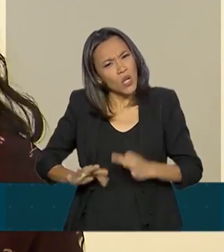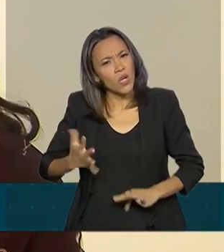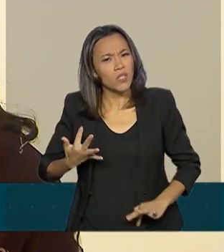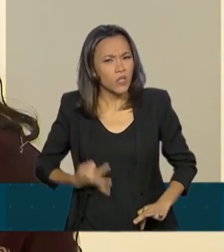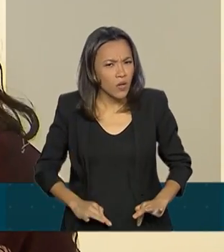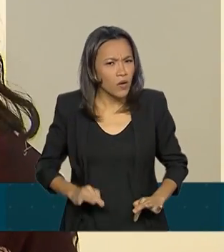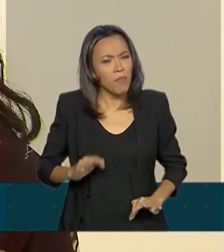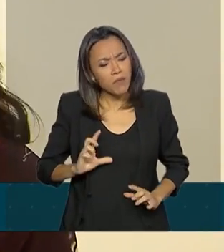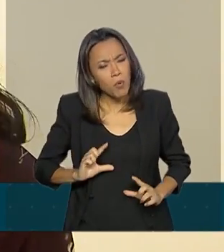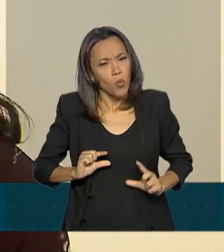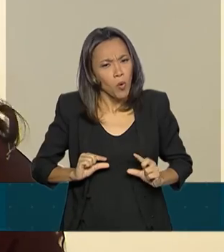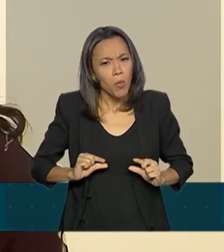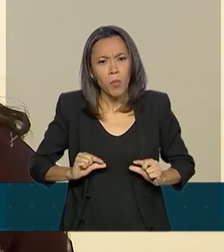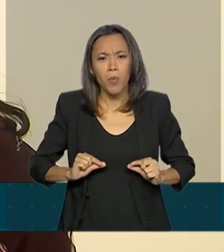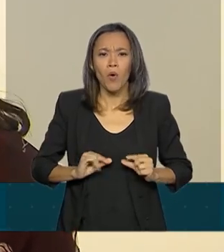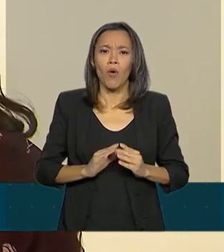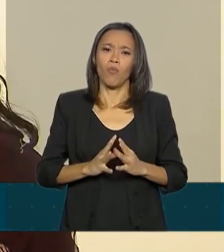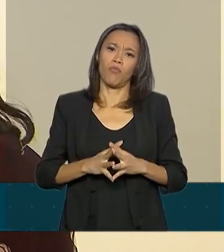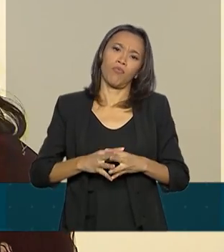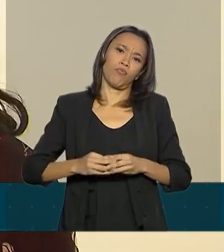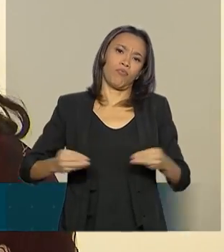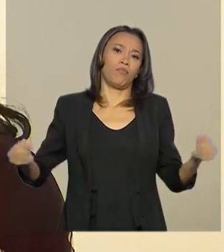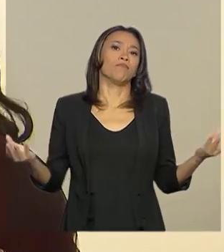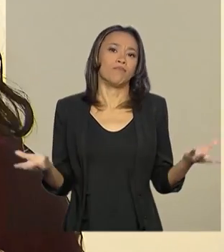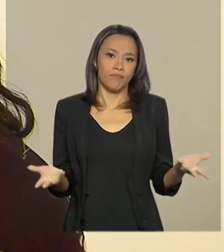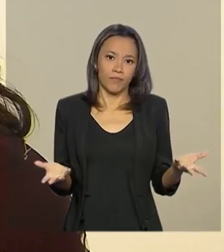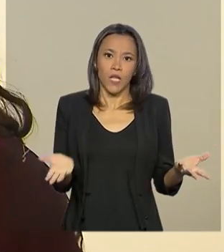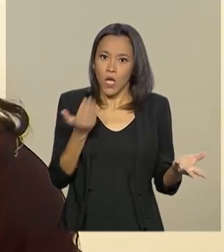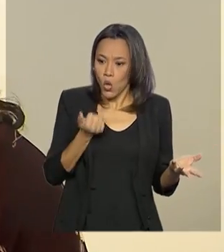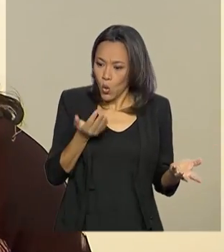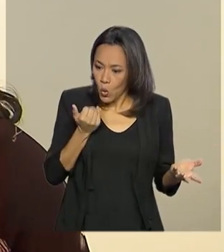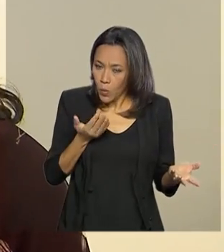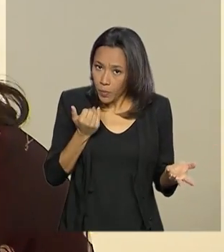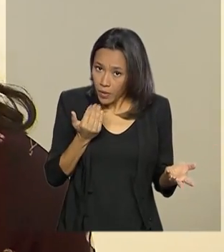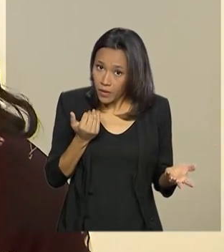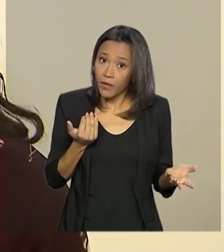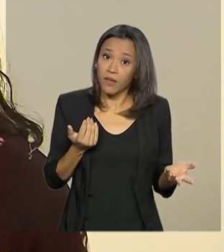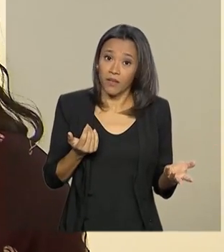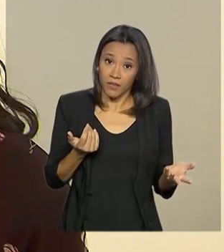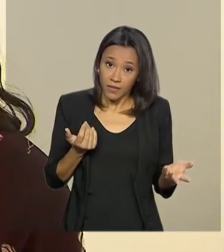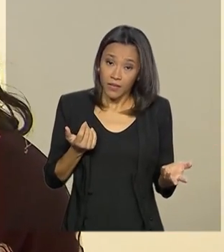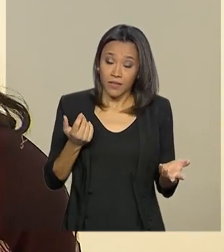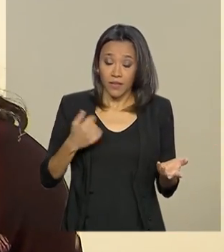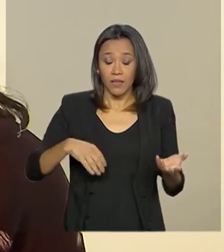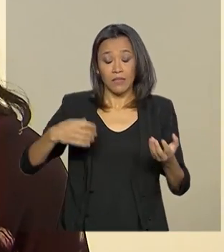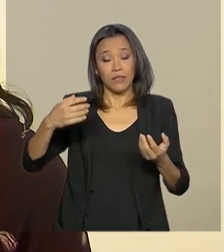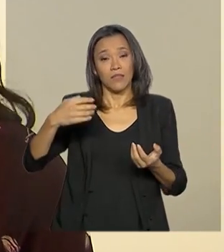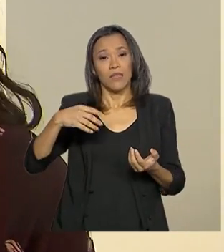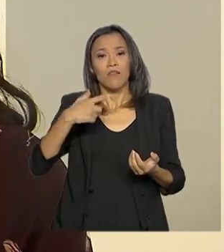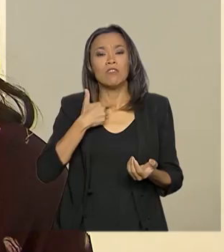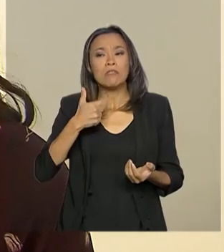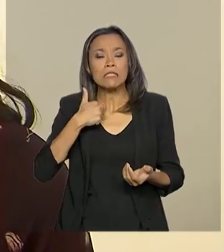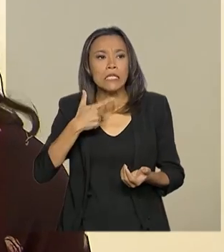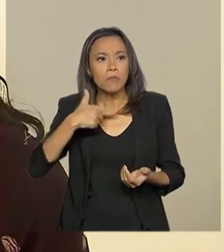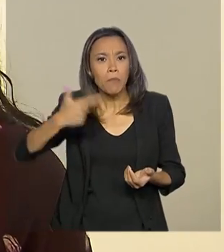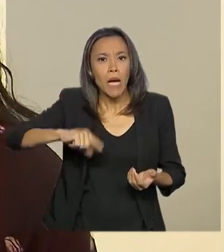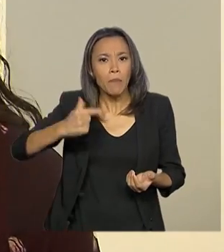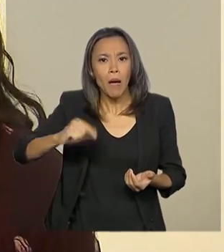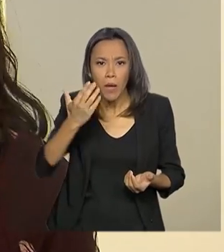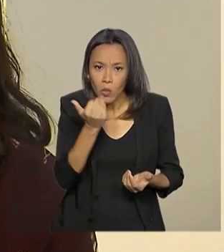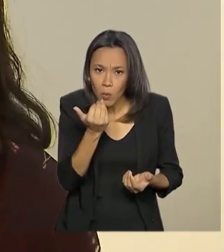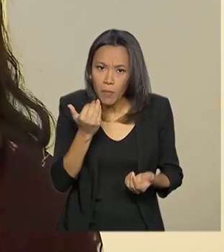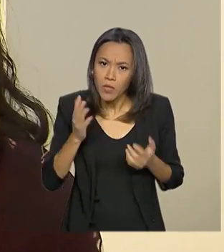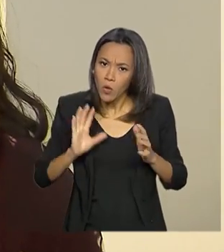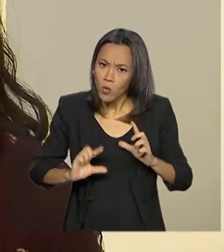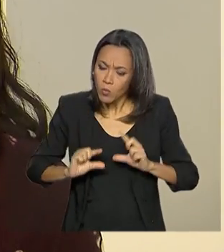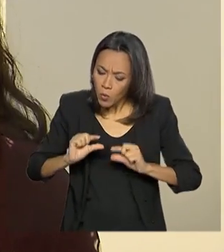aos pouquinhos a dor vai passando. Aprender a comer gera fome, o estômago vai doer, né, e a gente vai sentir vontade de comer, mas